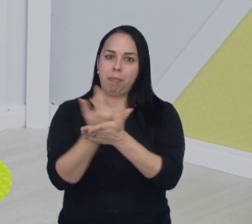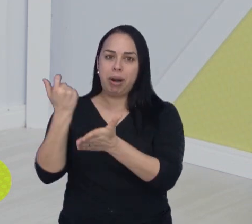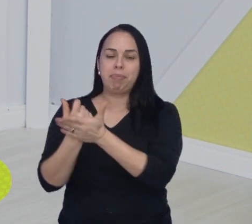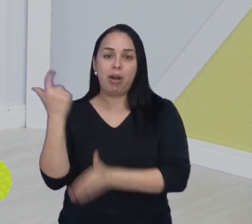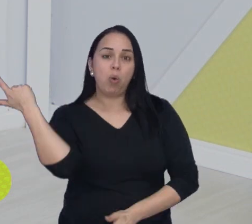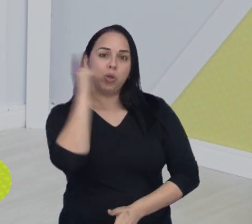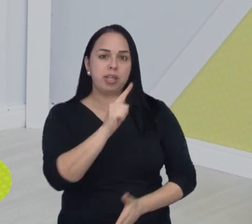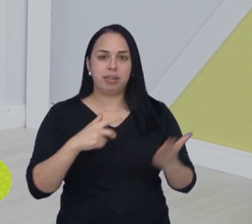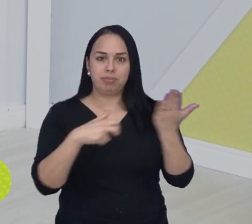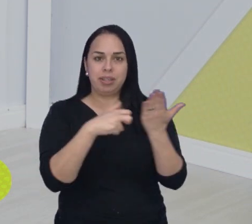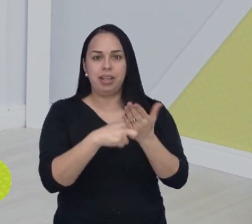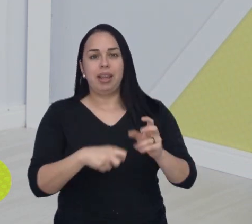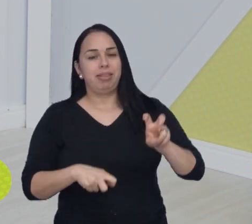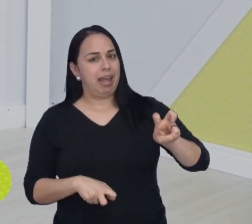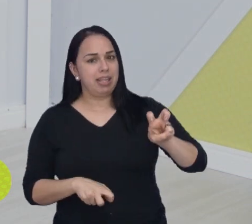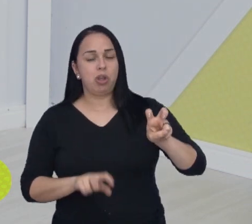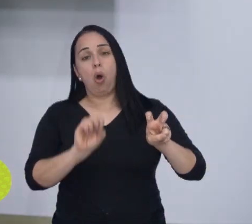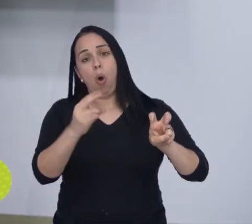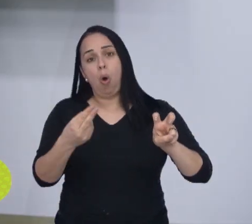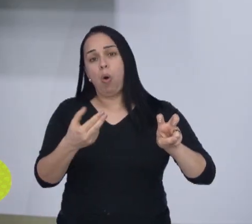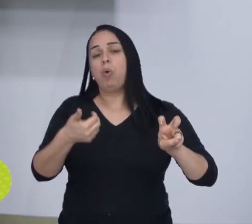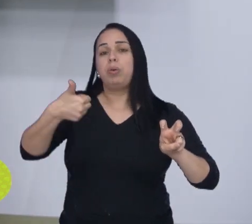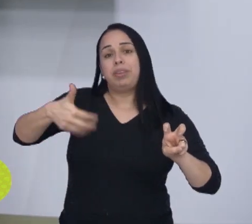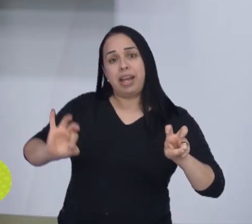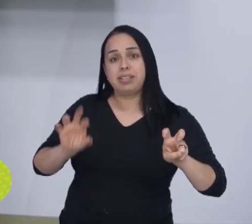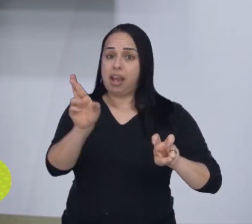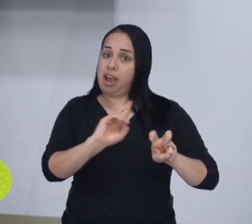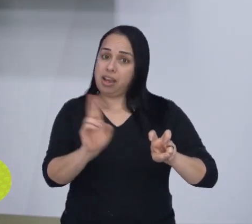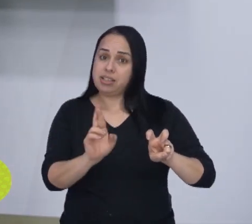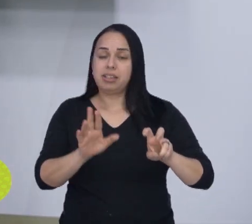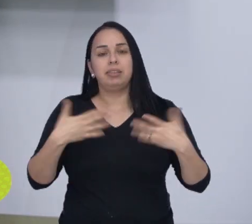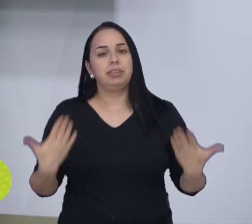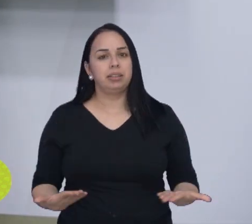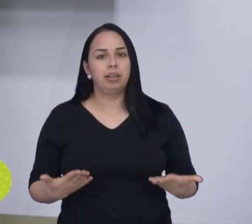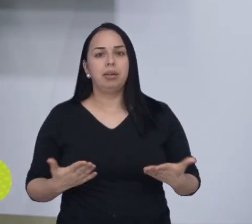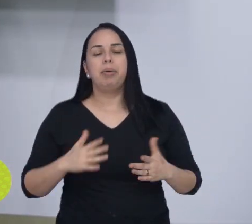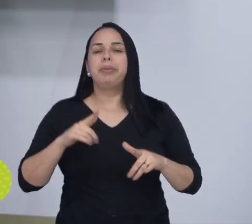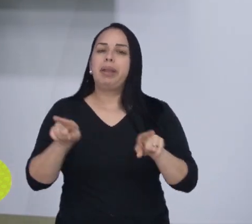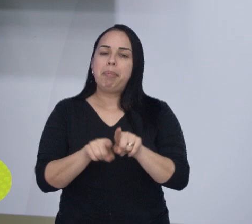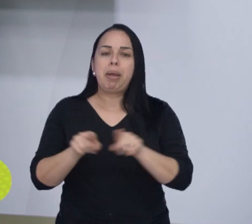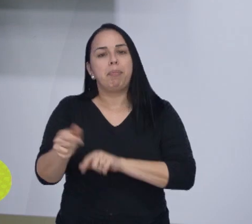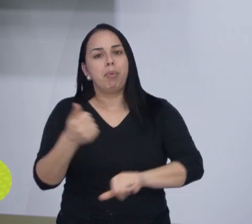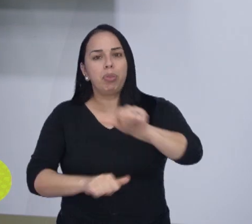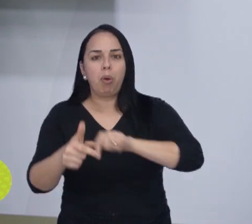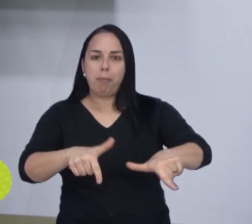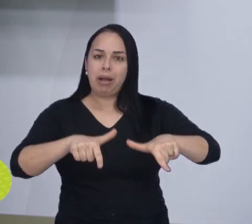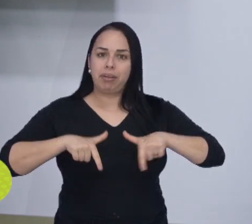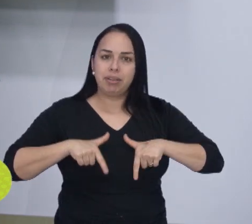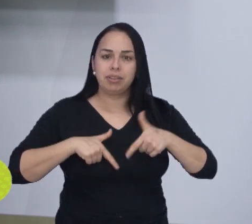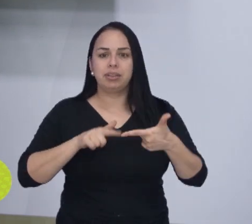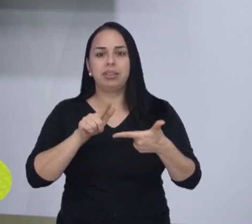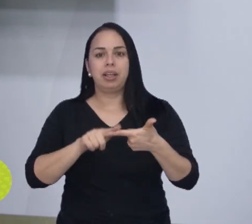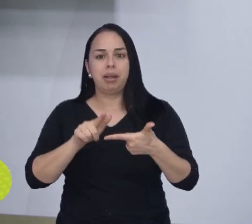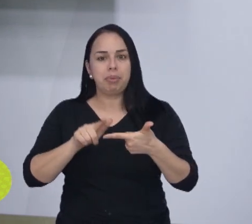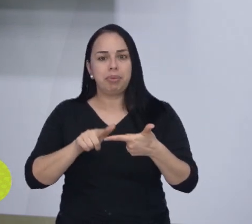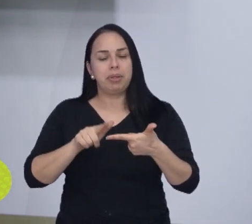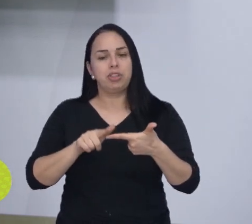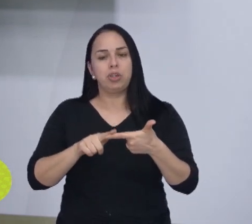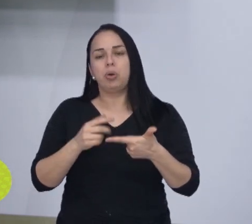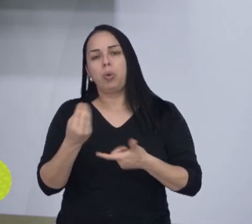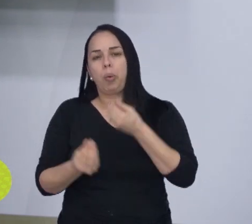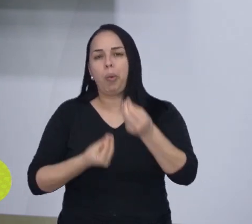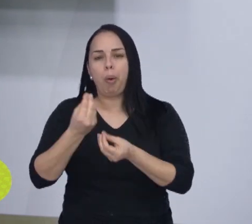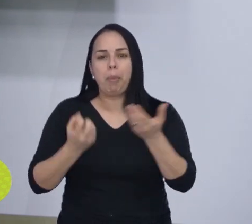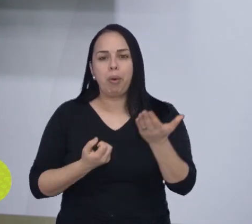R$10,00 e R$5,00 os ingressos, Brunão. É, mudou um pouquinho a forma, né, porque mudou o patrocinador, mudou o pensamento de como